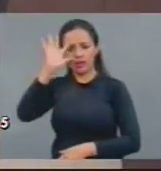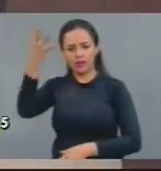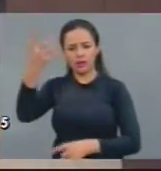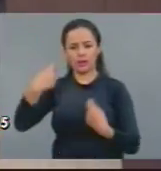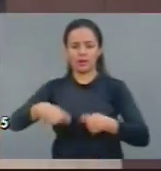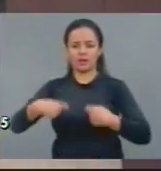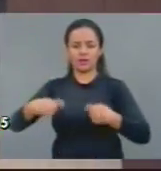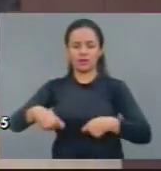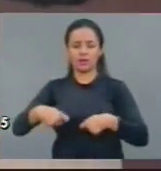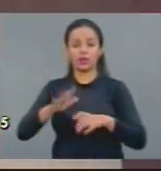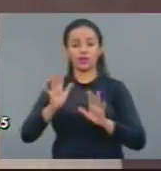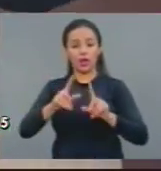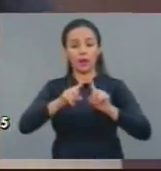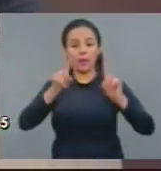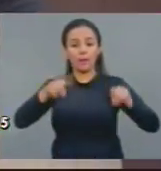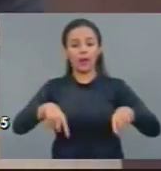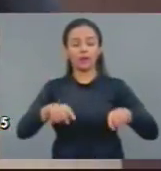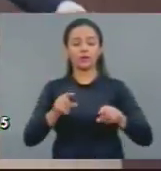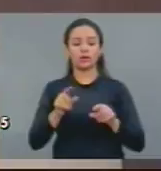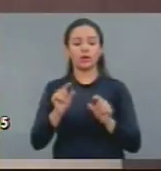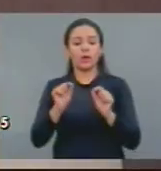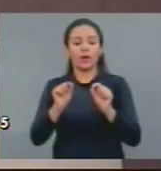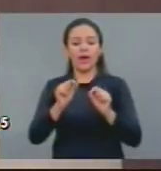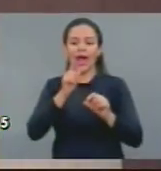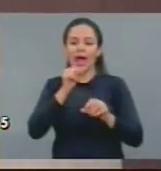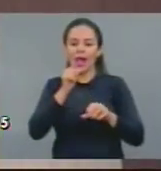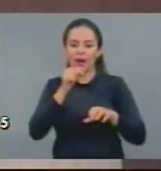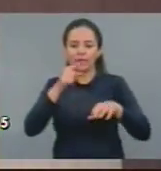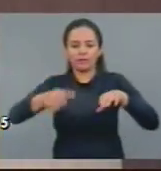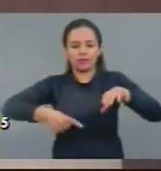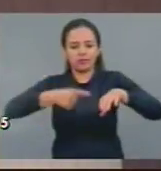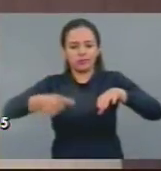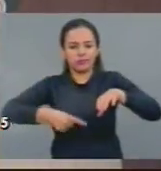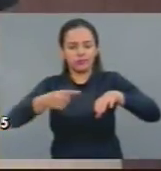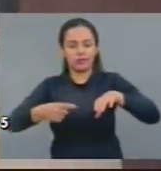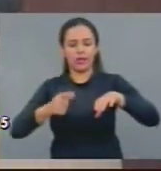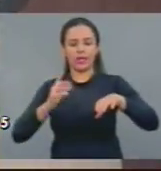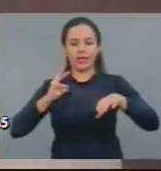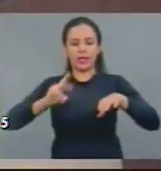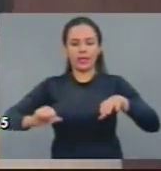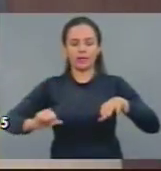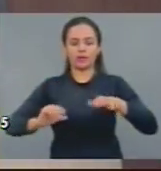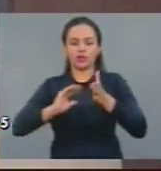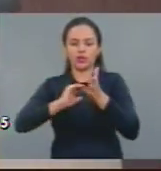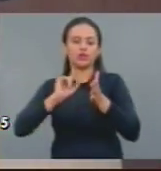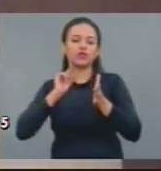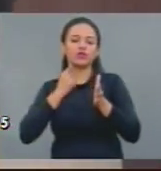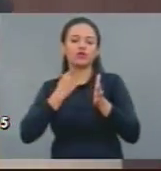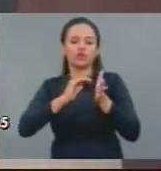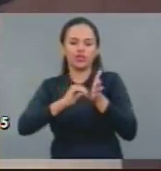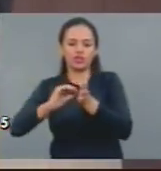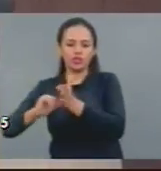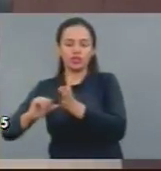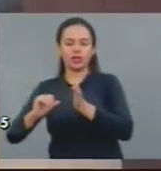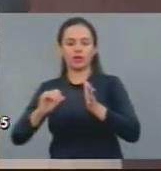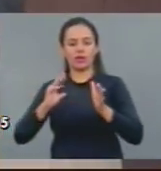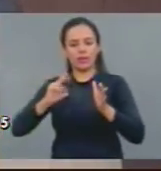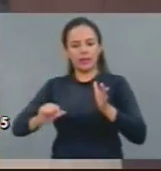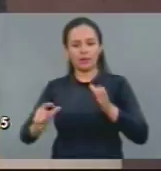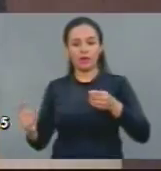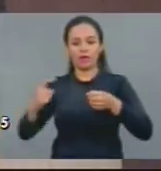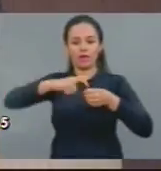apresentado um plano de reuso. Cadê o plano de reuso? Portanto, é essa denúncia que eu vim fazer aqui, dizer que água é um direito humano.